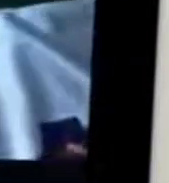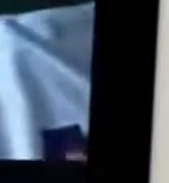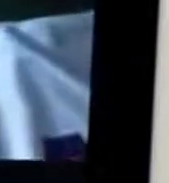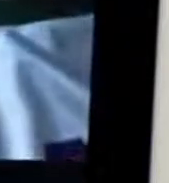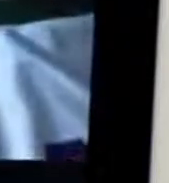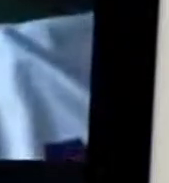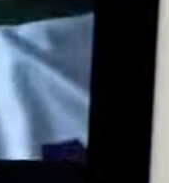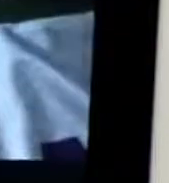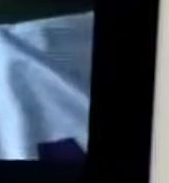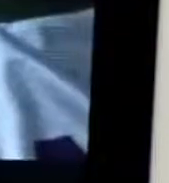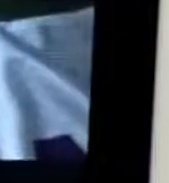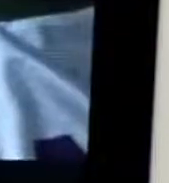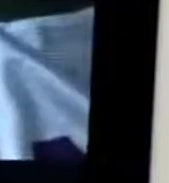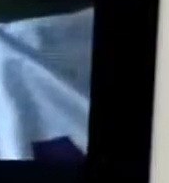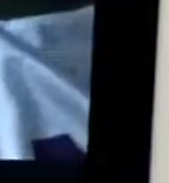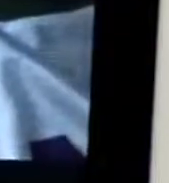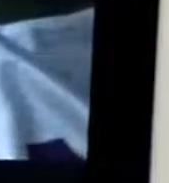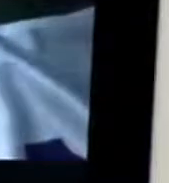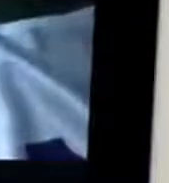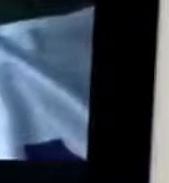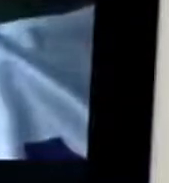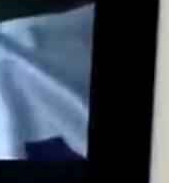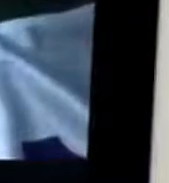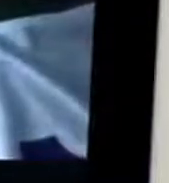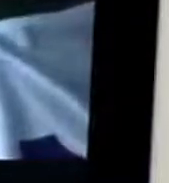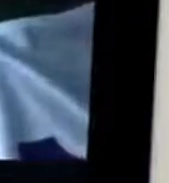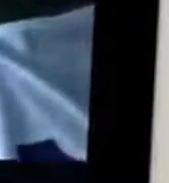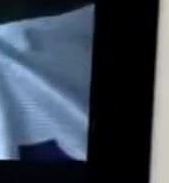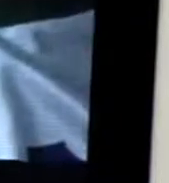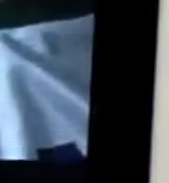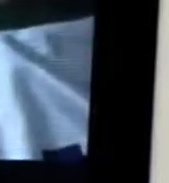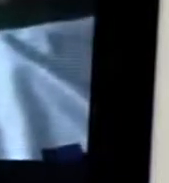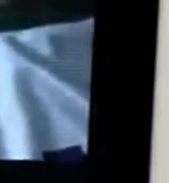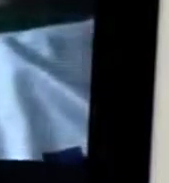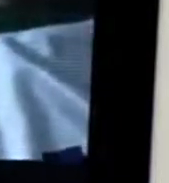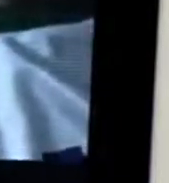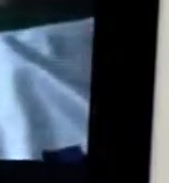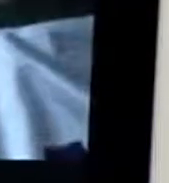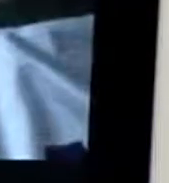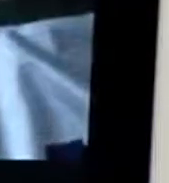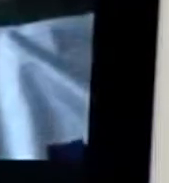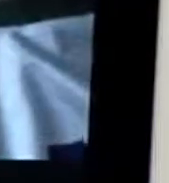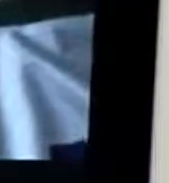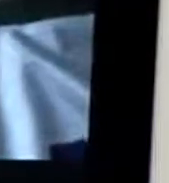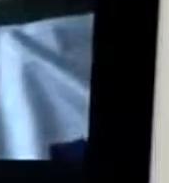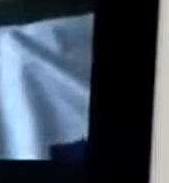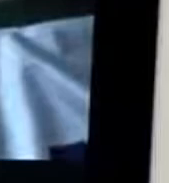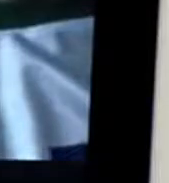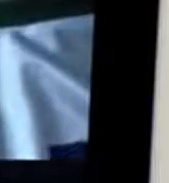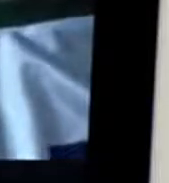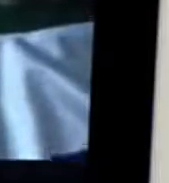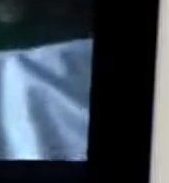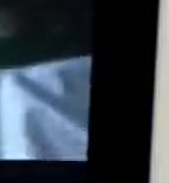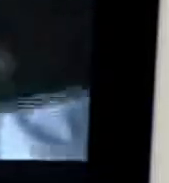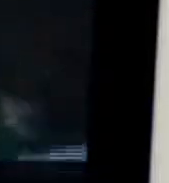o que elas fazem eles estão furando as pessoas graças o partidor já está mais protegido ok